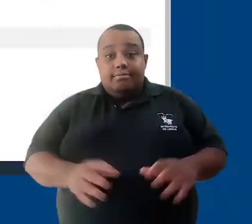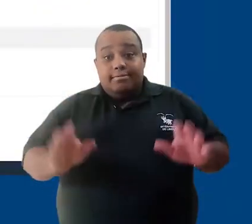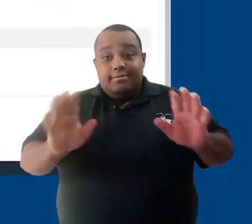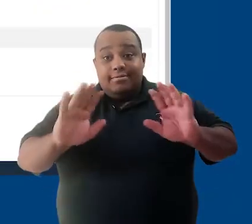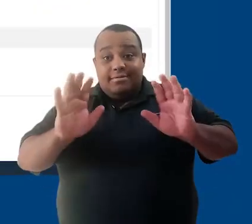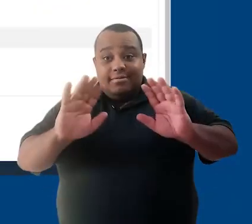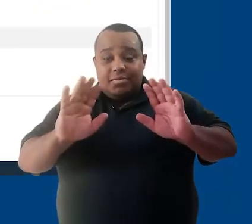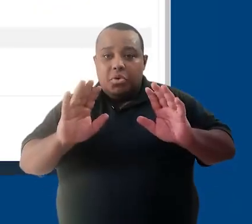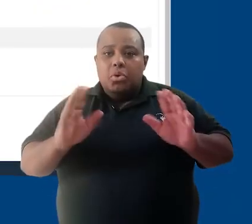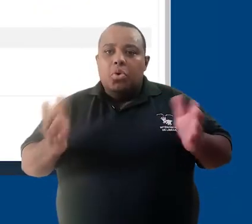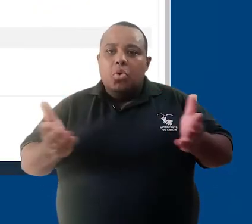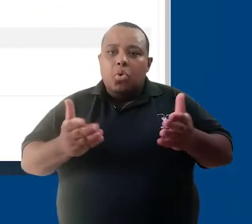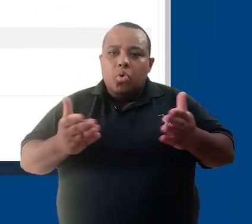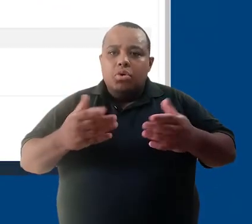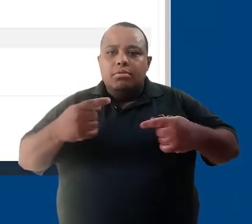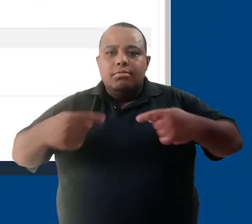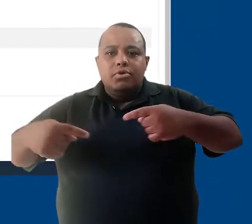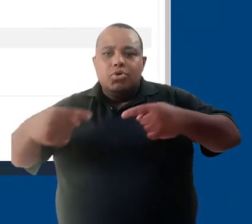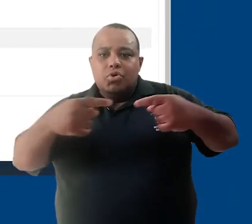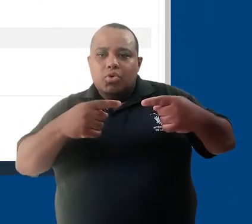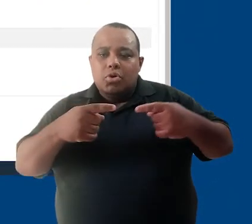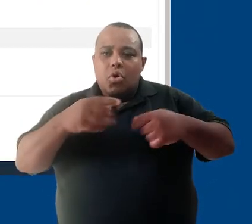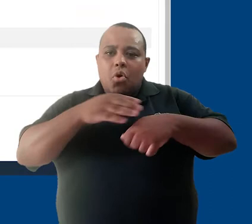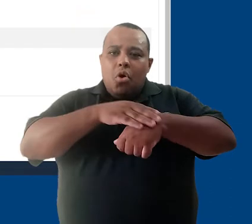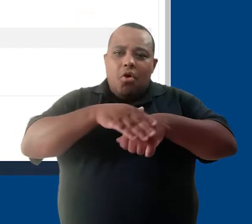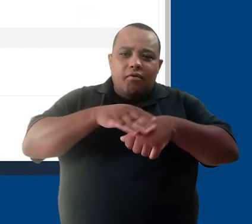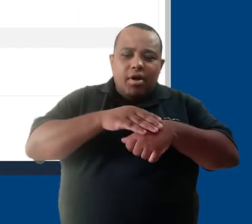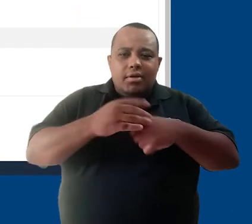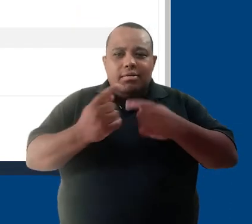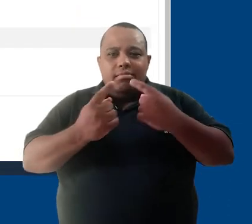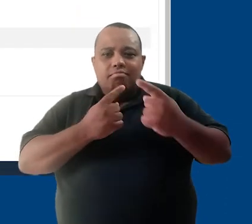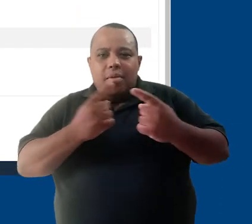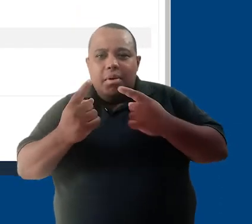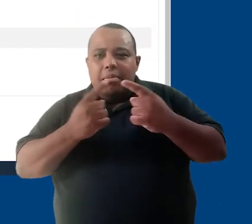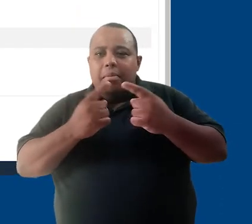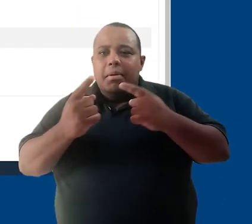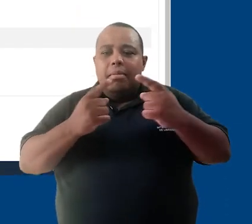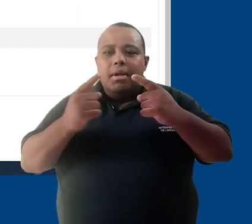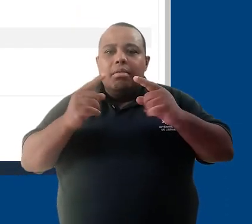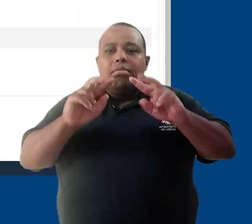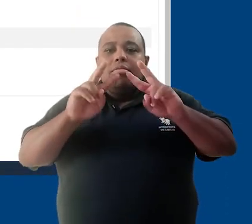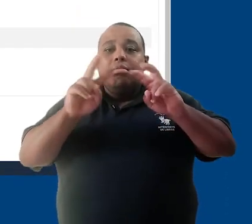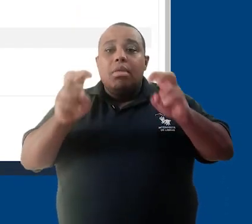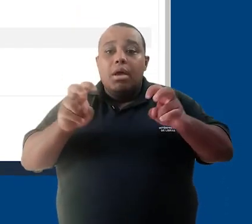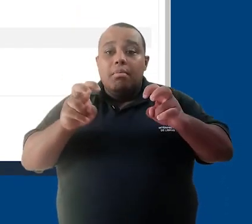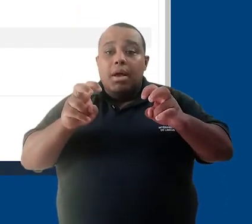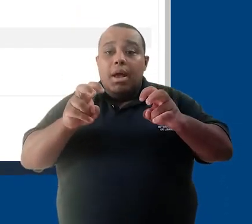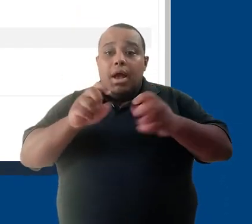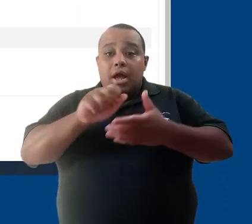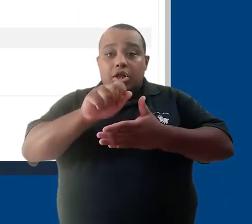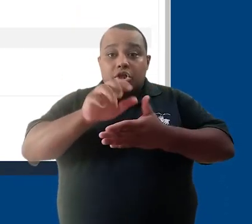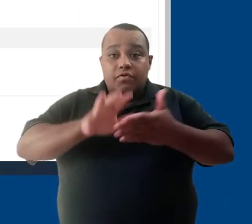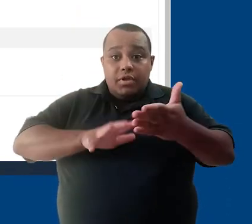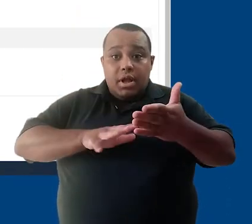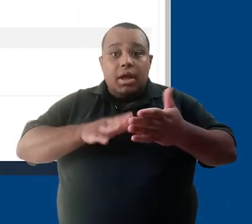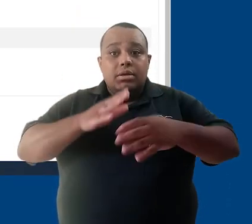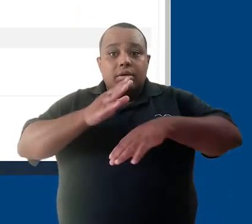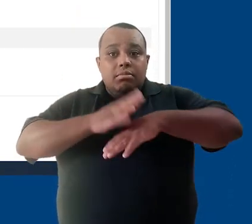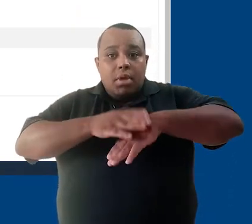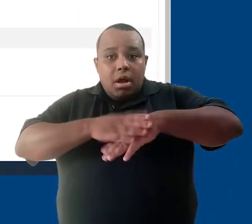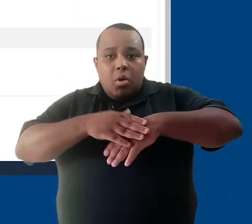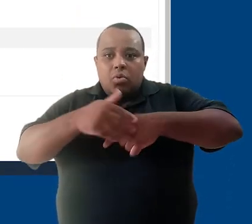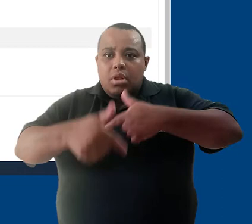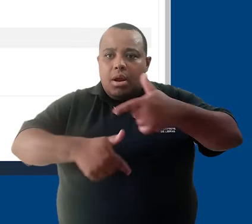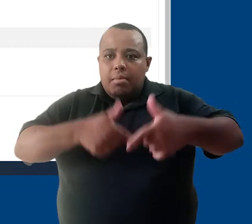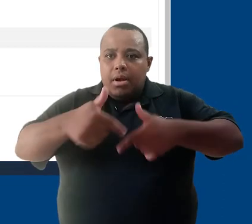Olá, hoje vamos discutir, ter uma conversa sobre as tarefas que o